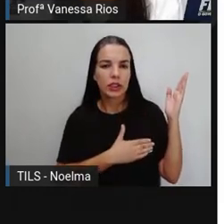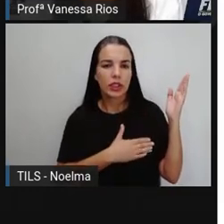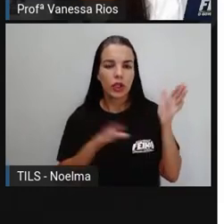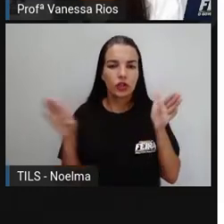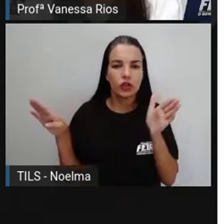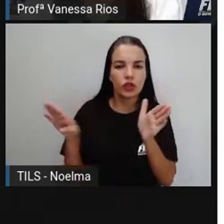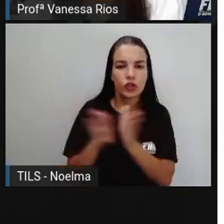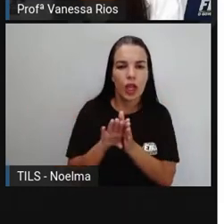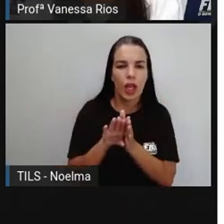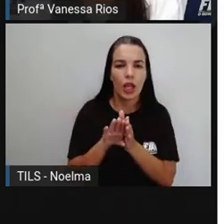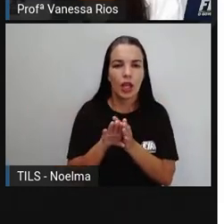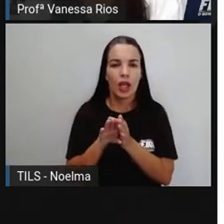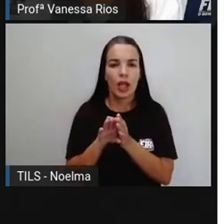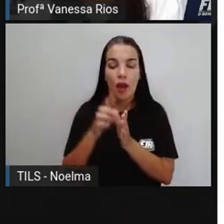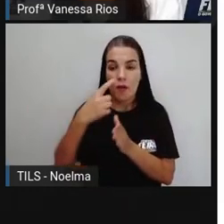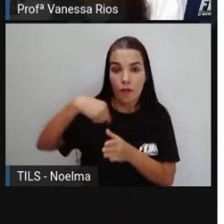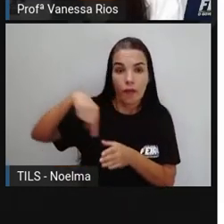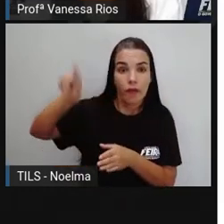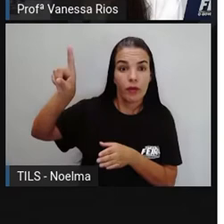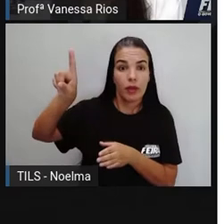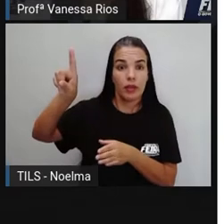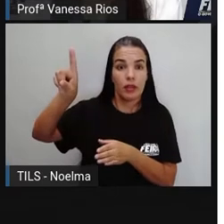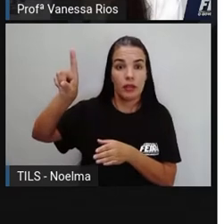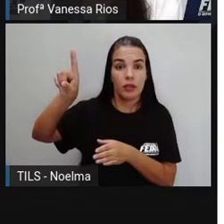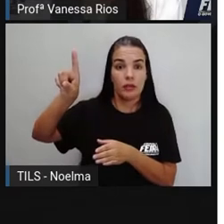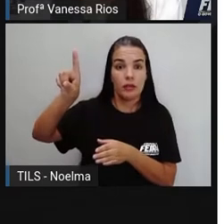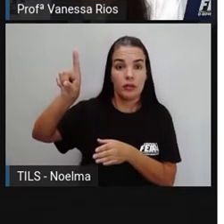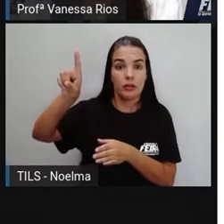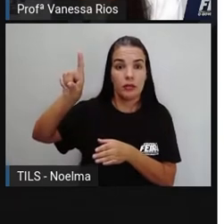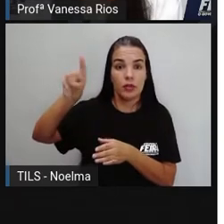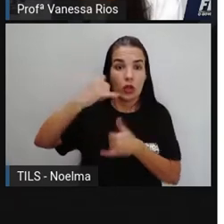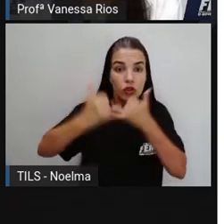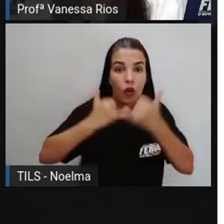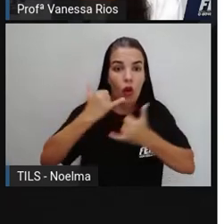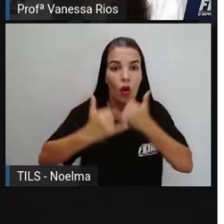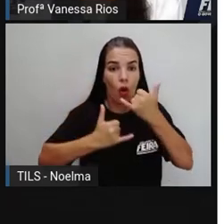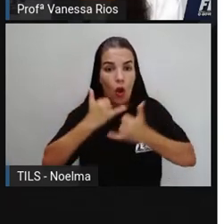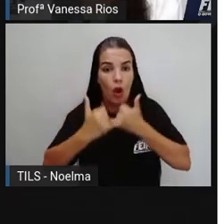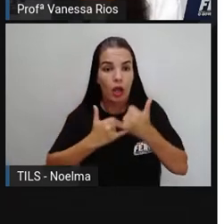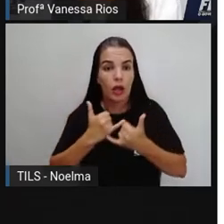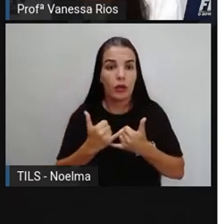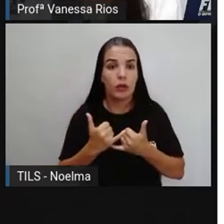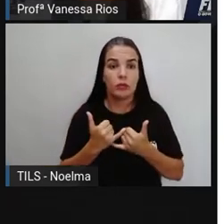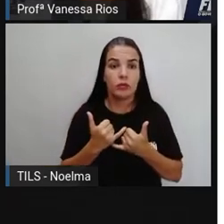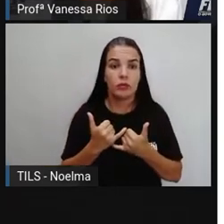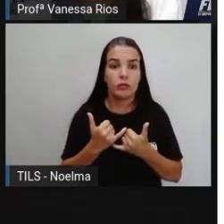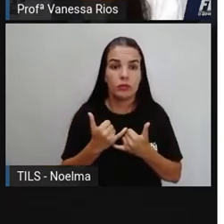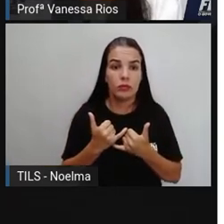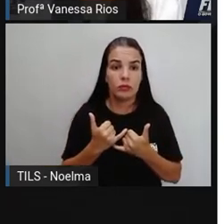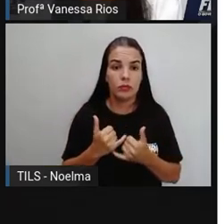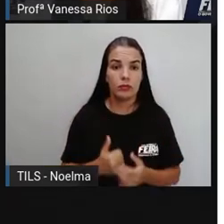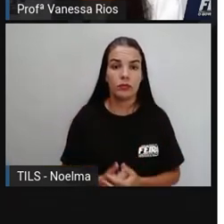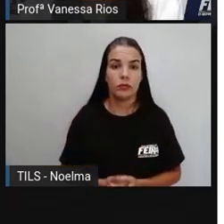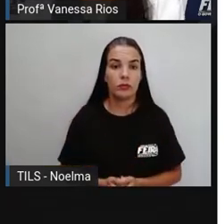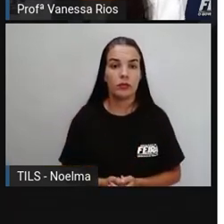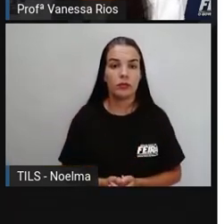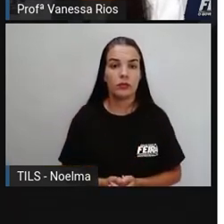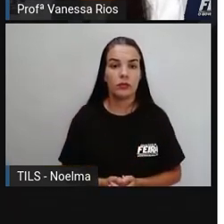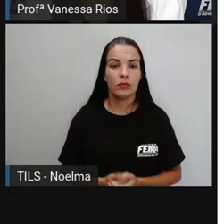chegam, vão, jogam de novo, né? Jogam novamente